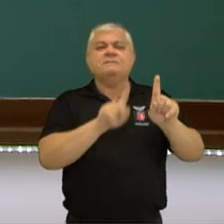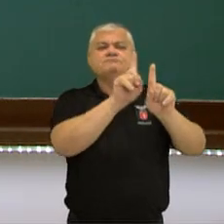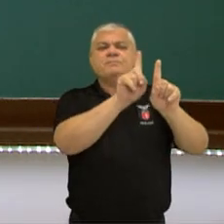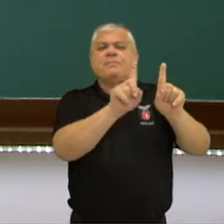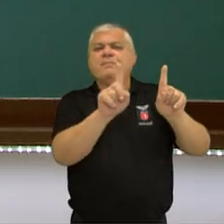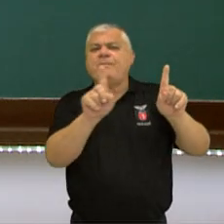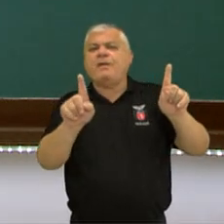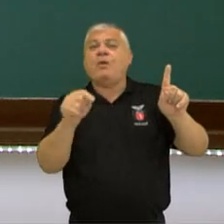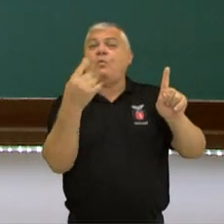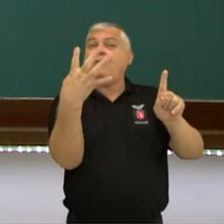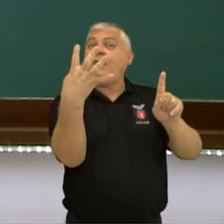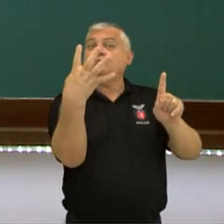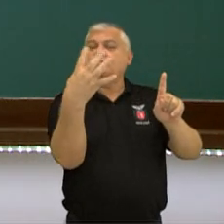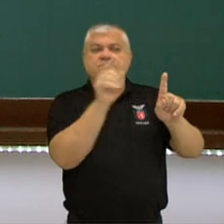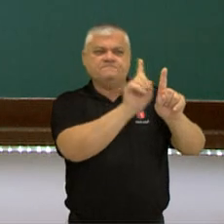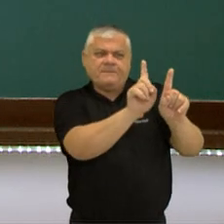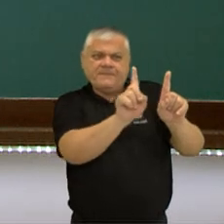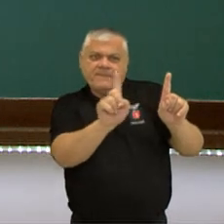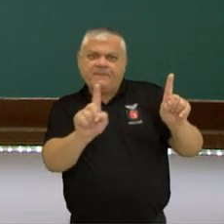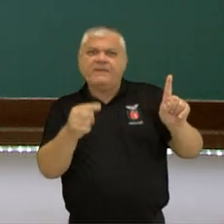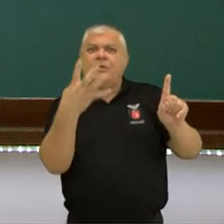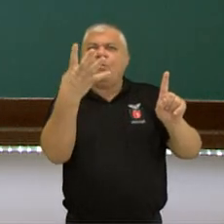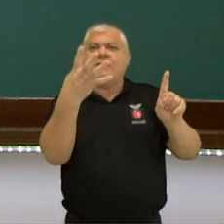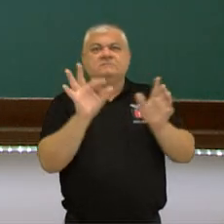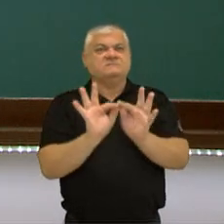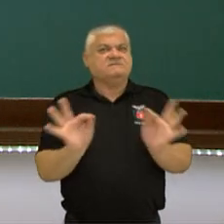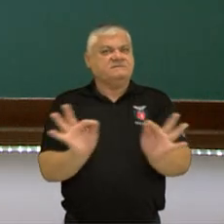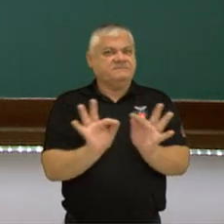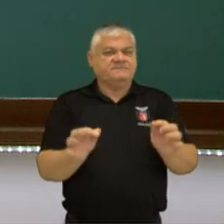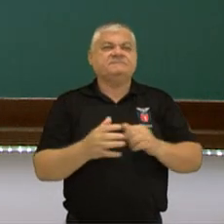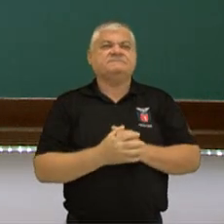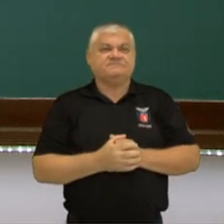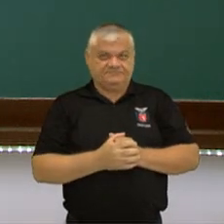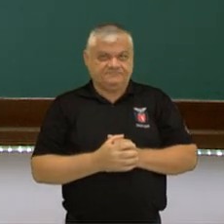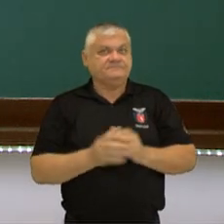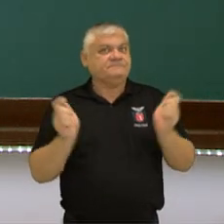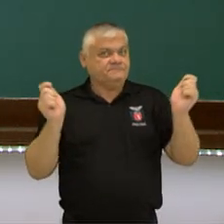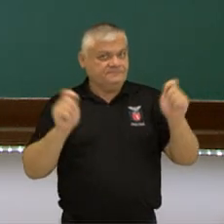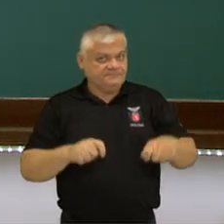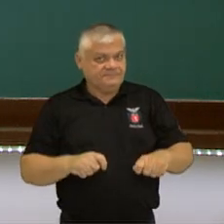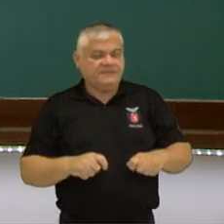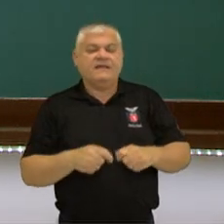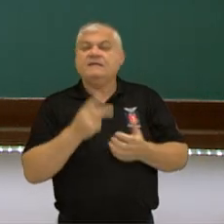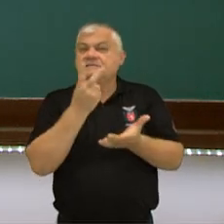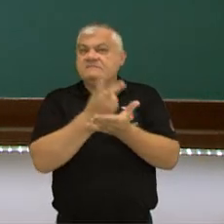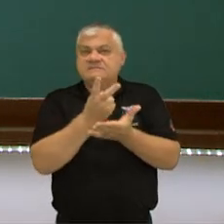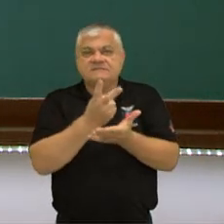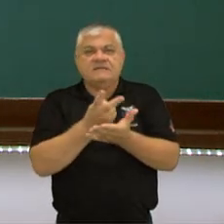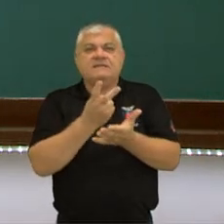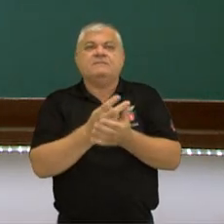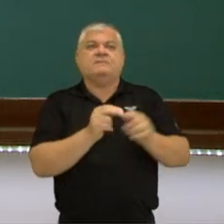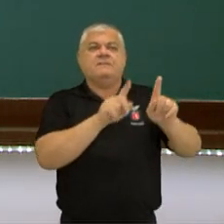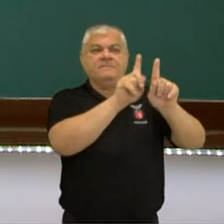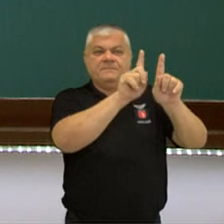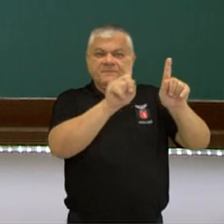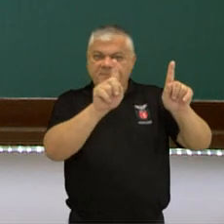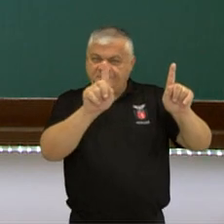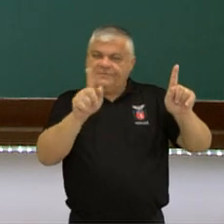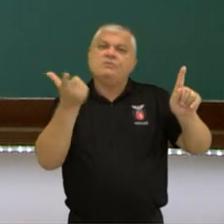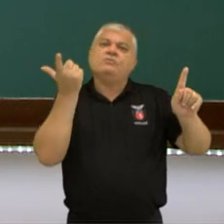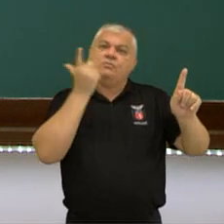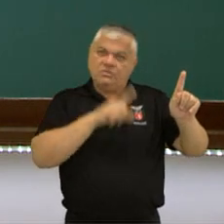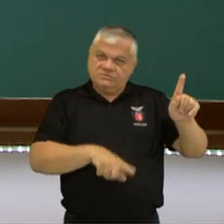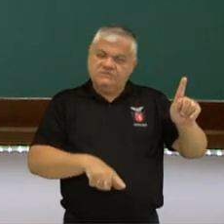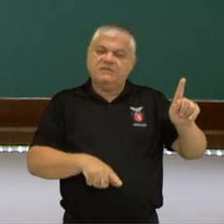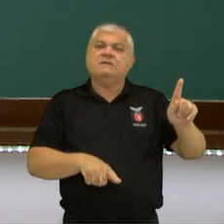faça quatro ligações simples. Tá ok? Quatro orbitais semi-preenchidos. Então ele consegue fazer